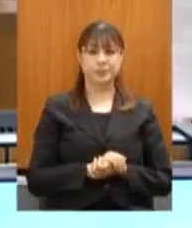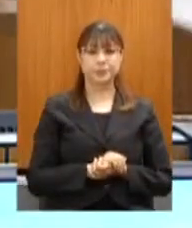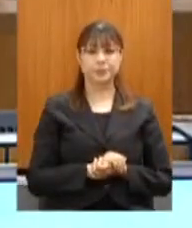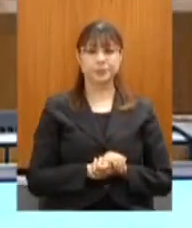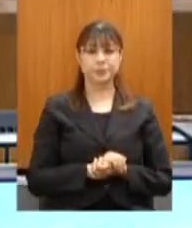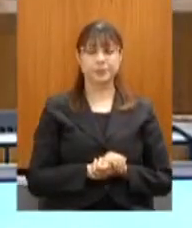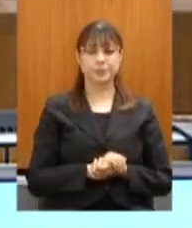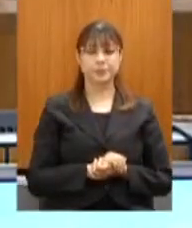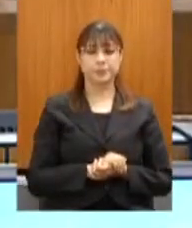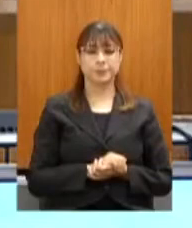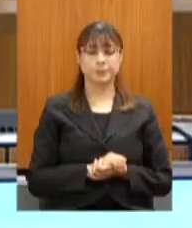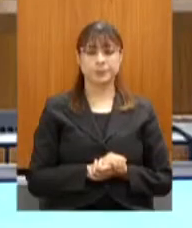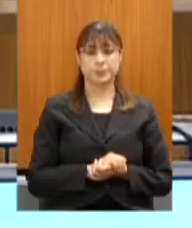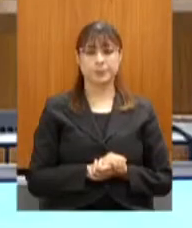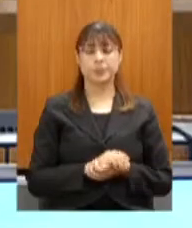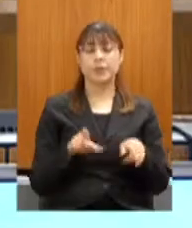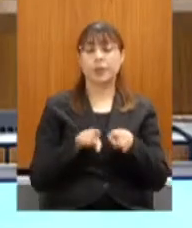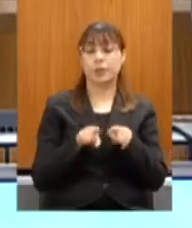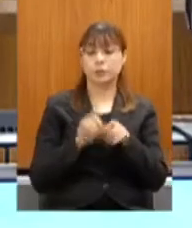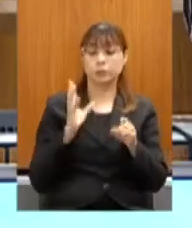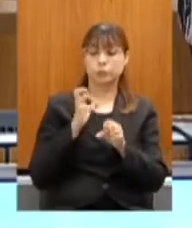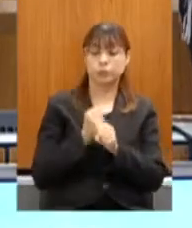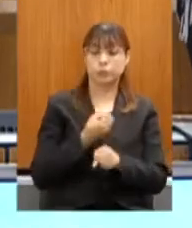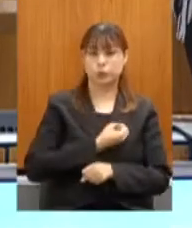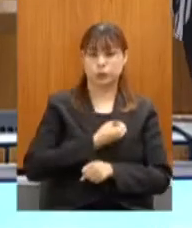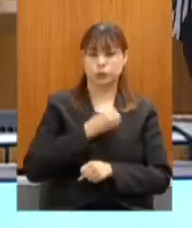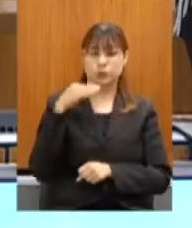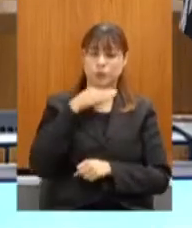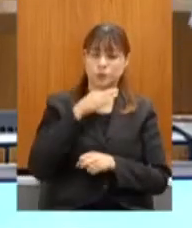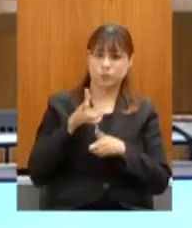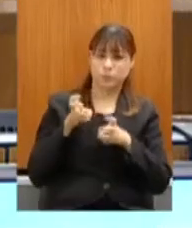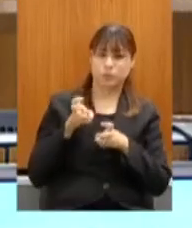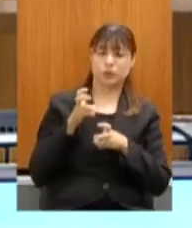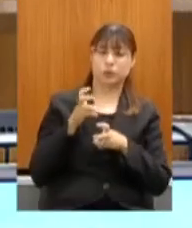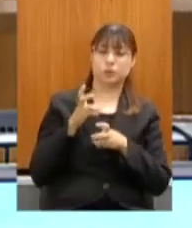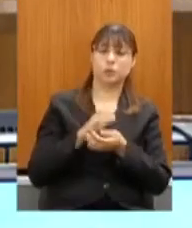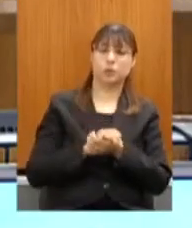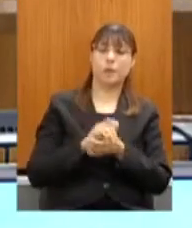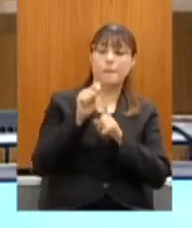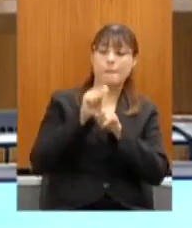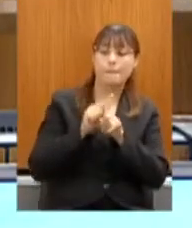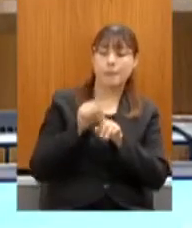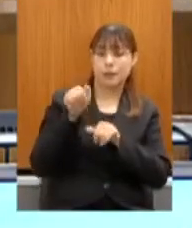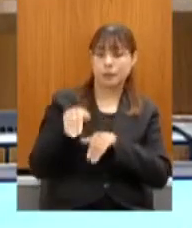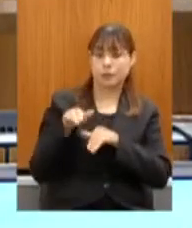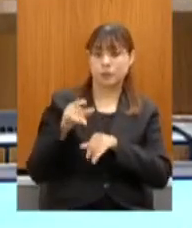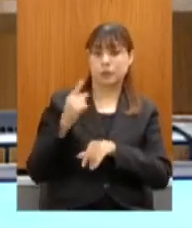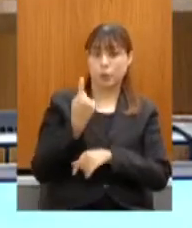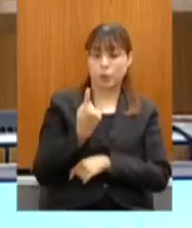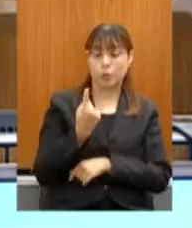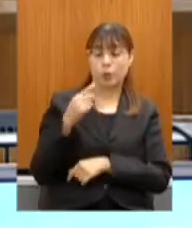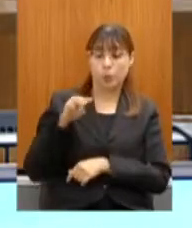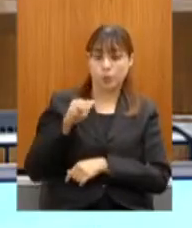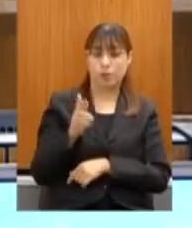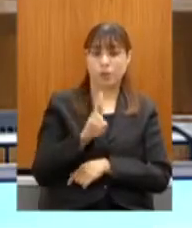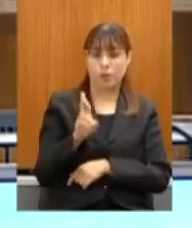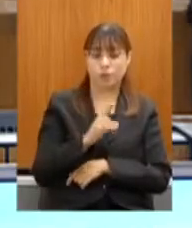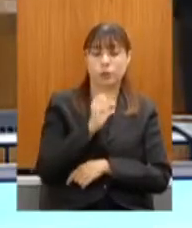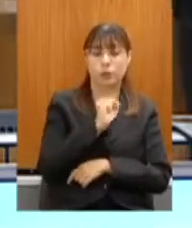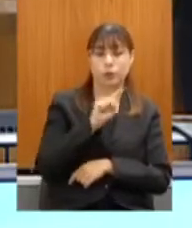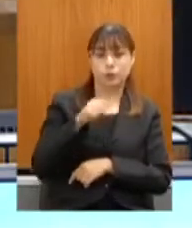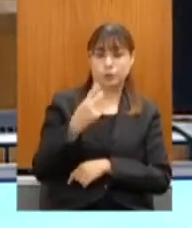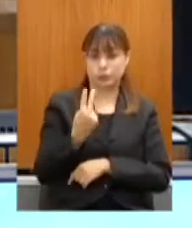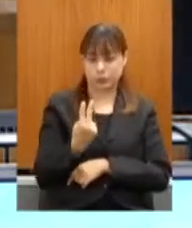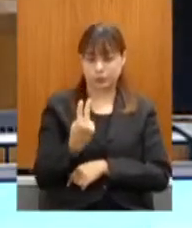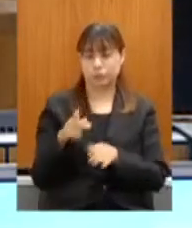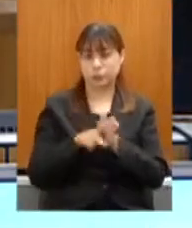Pode passar. Os números, só para vocês verem, no mês de setembro, um bilhão de reais, 8,2% do